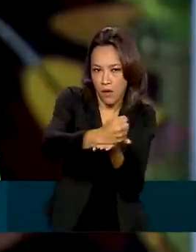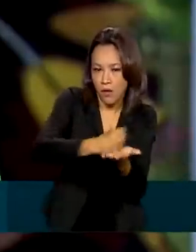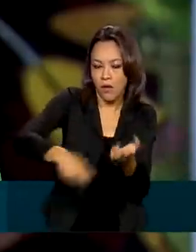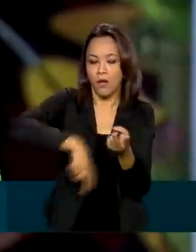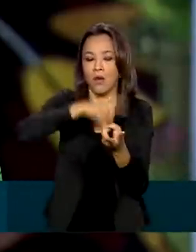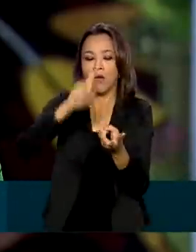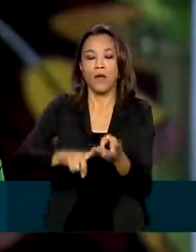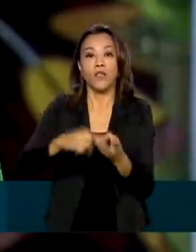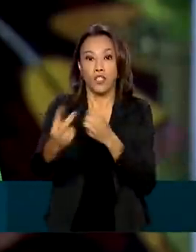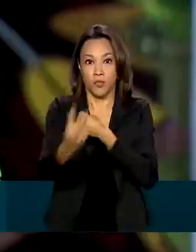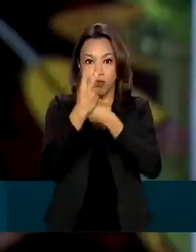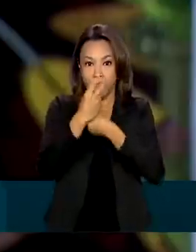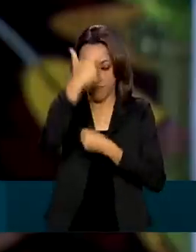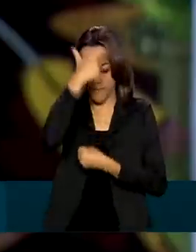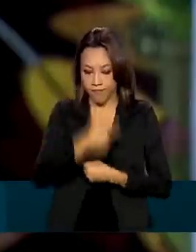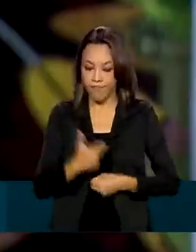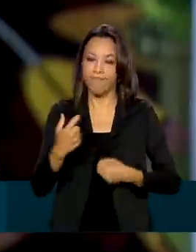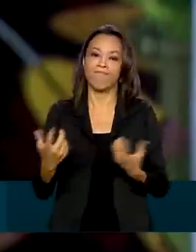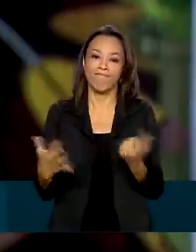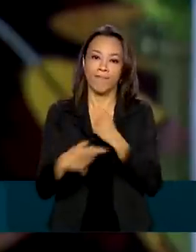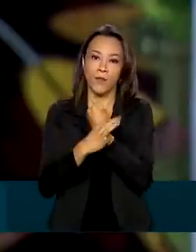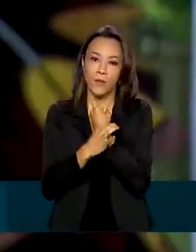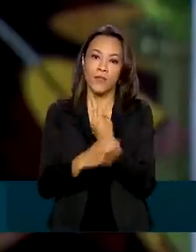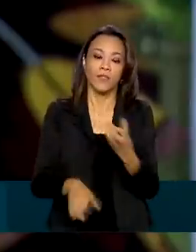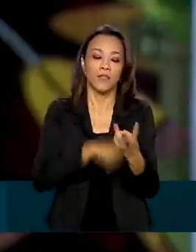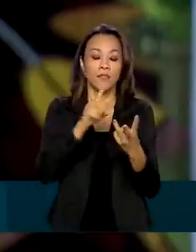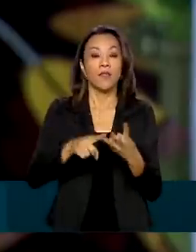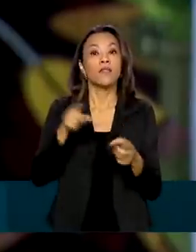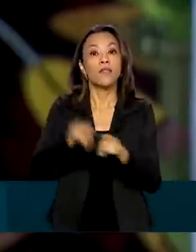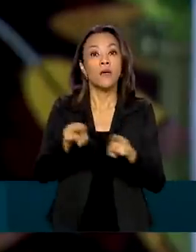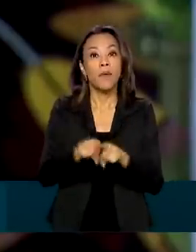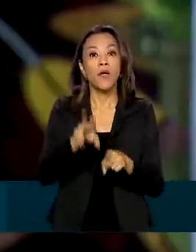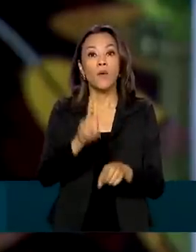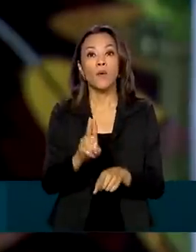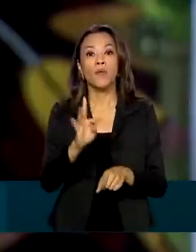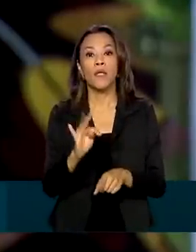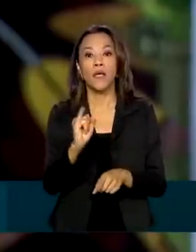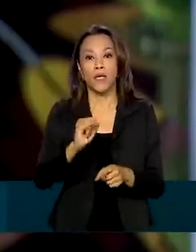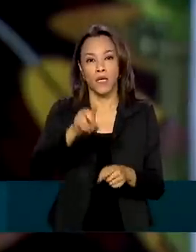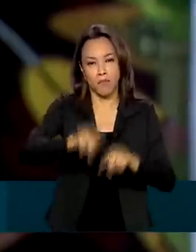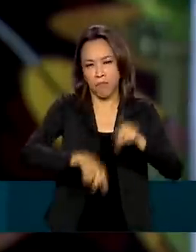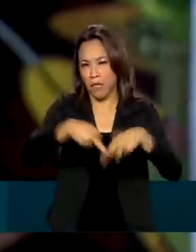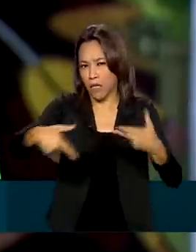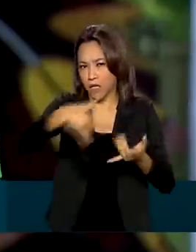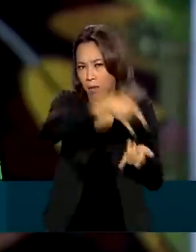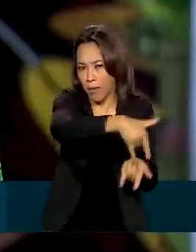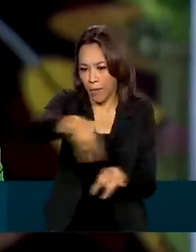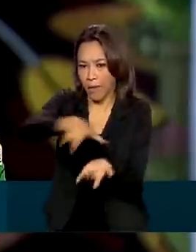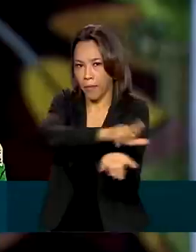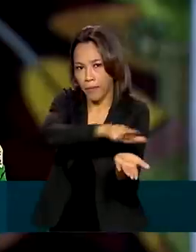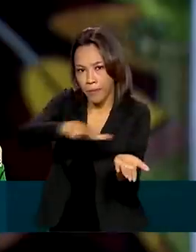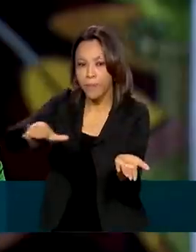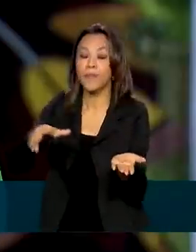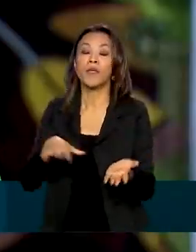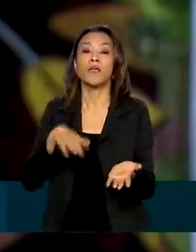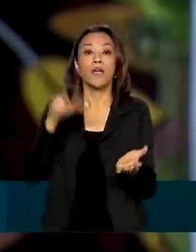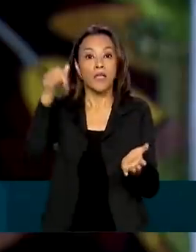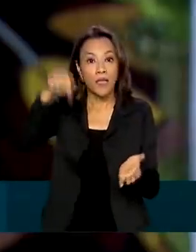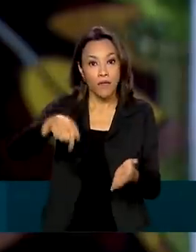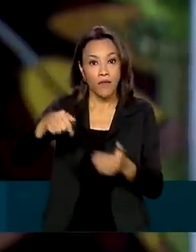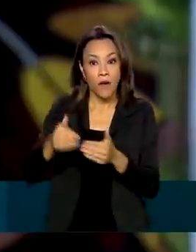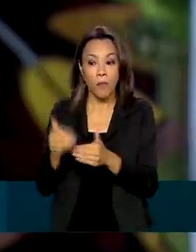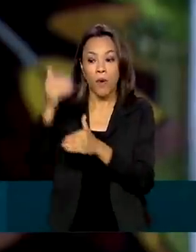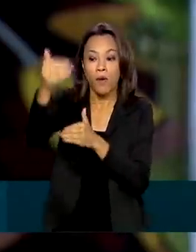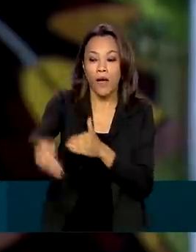proteção individual, para a habilitação de leitos de UTI. Nesta semana, por exemplo, foi autorizada a prorrogação de